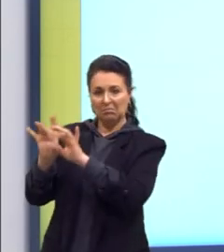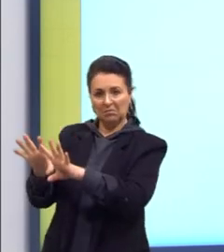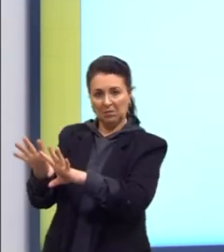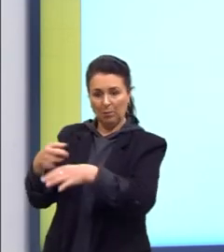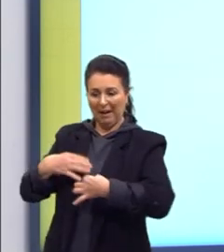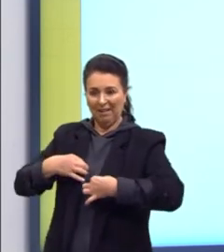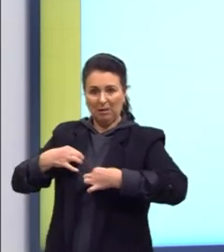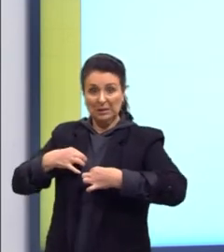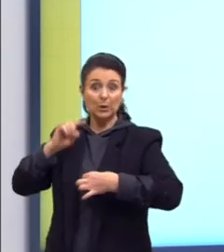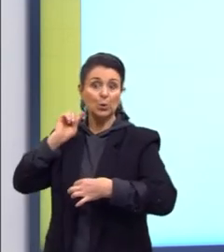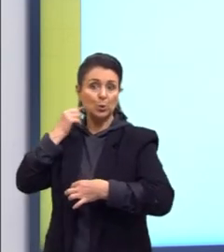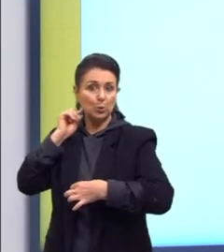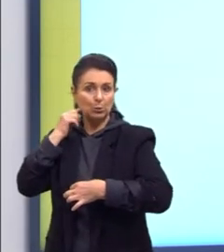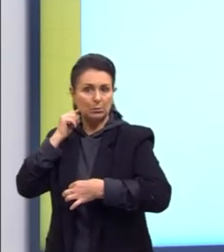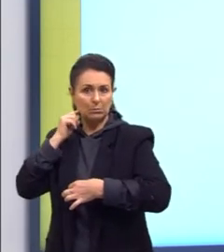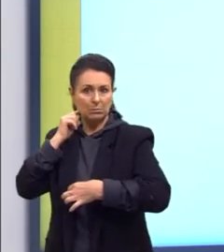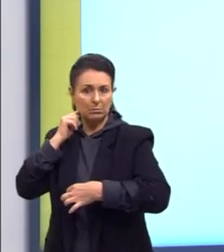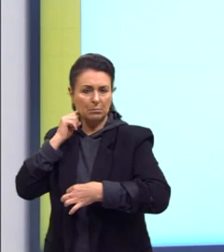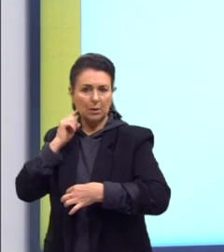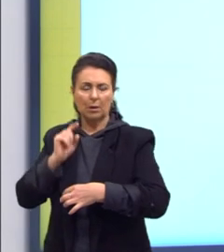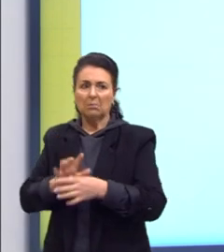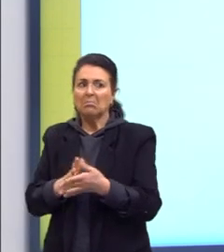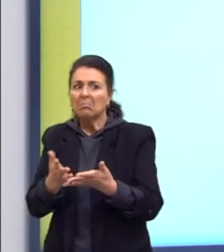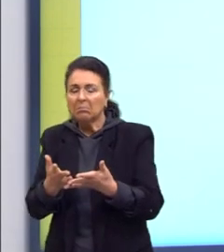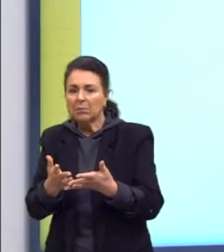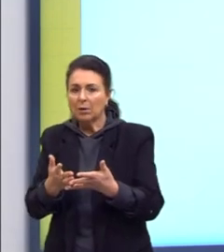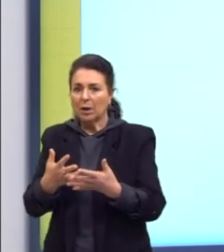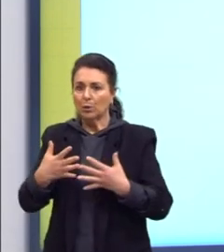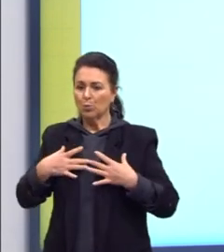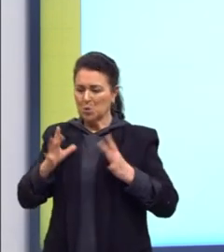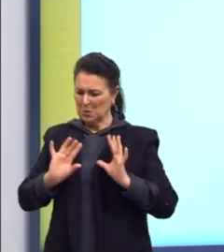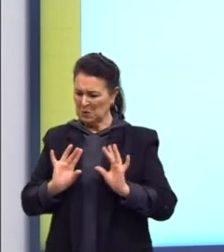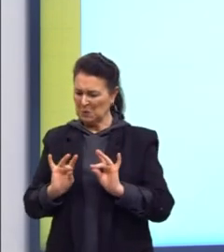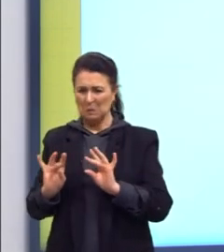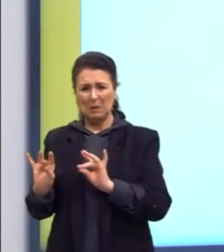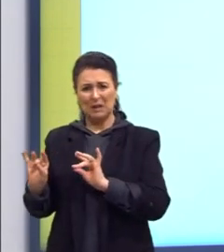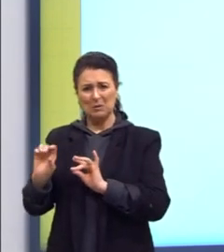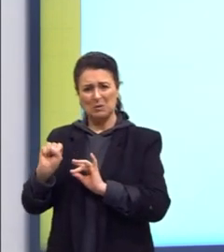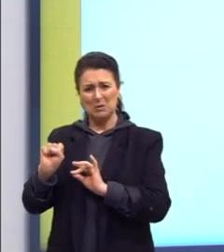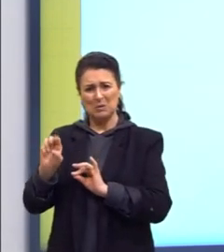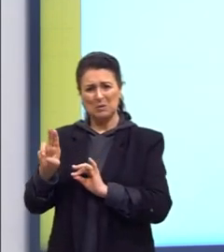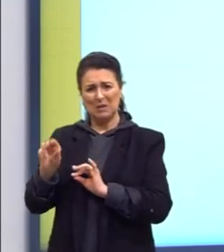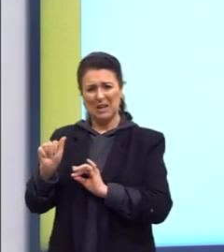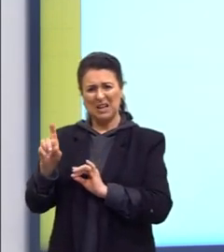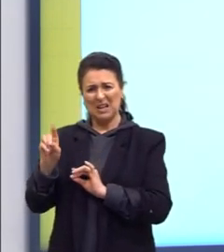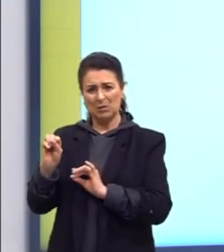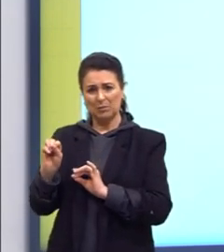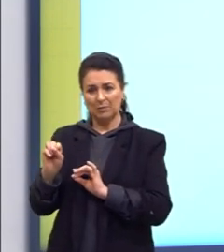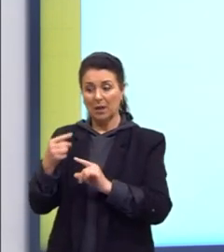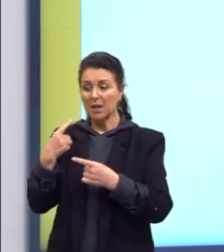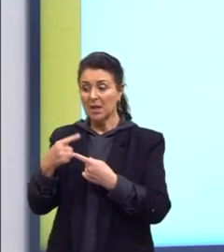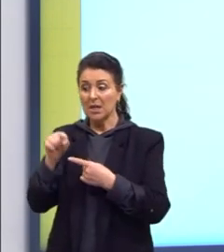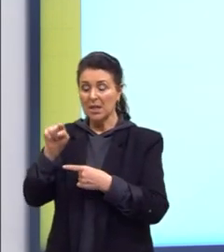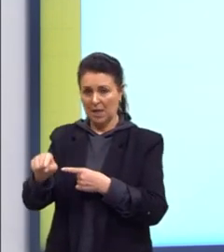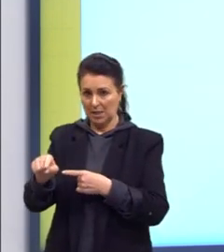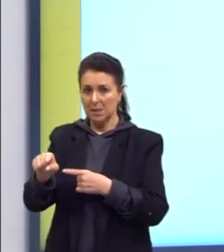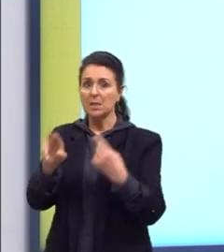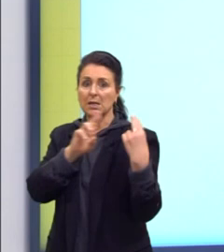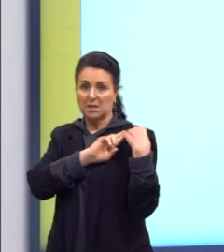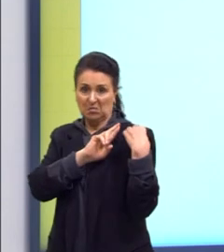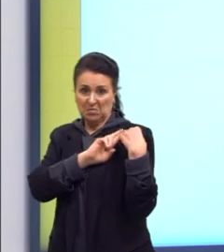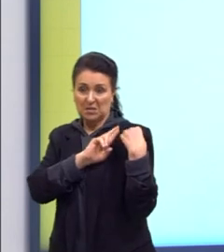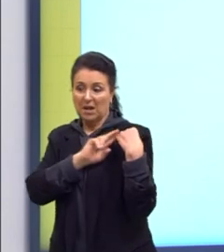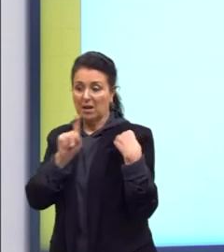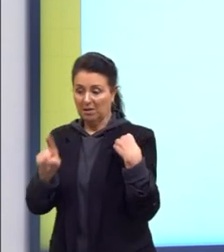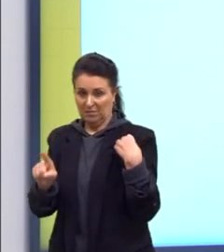camisa suja, de preferência, então, com suor, que esse suor seria o princípio ativo, seria a mágica.